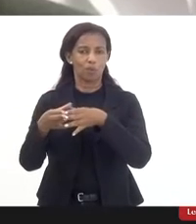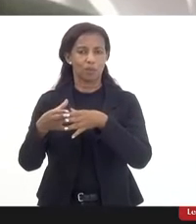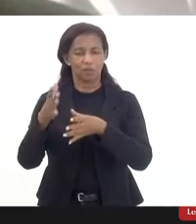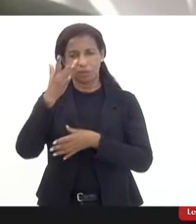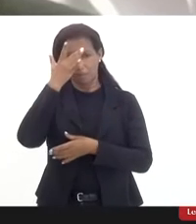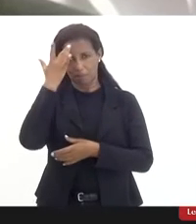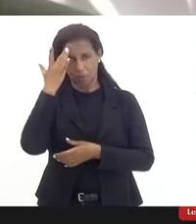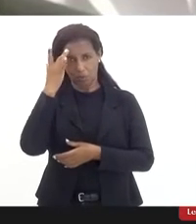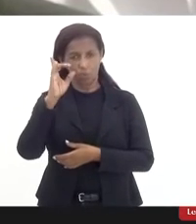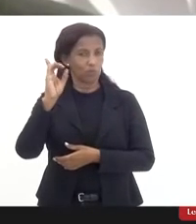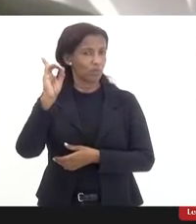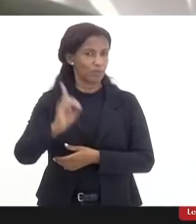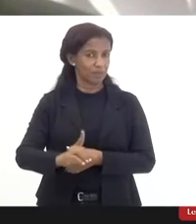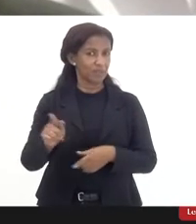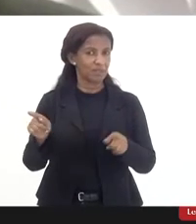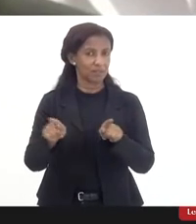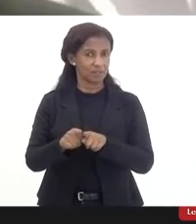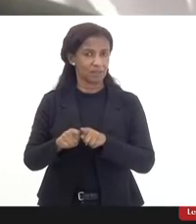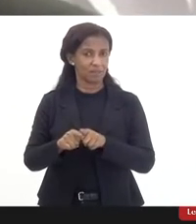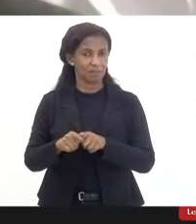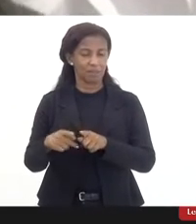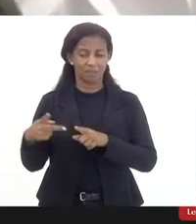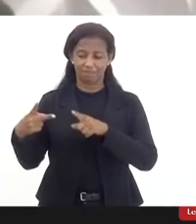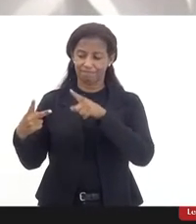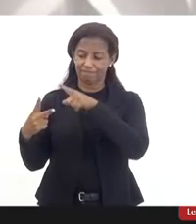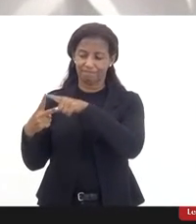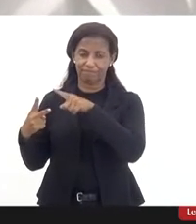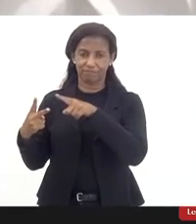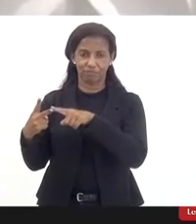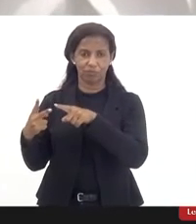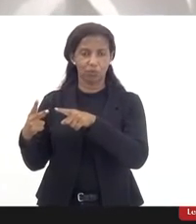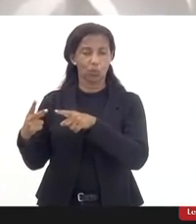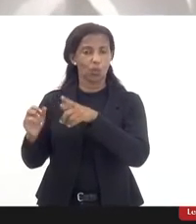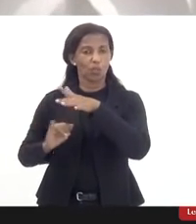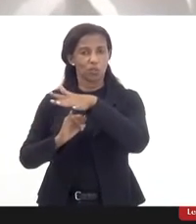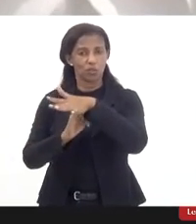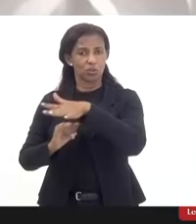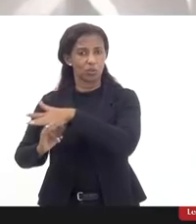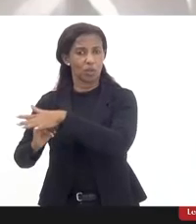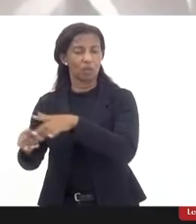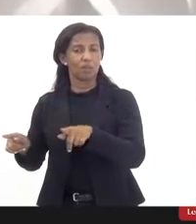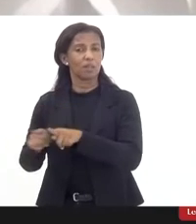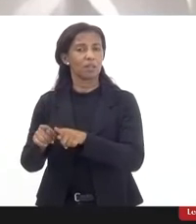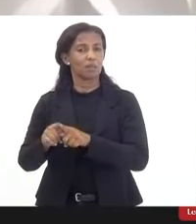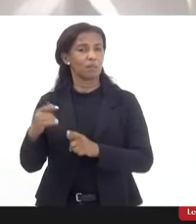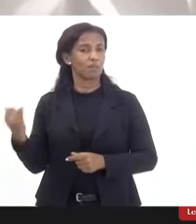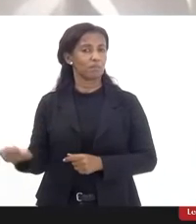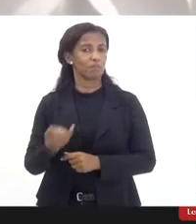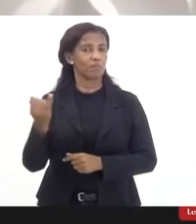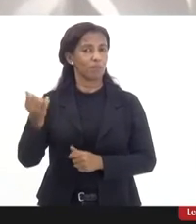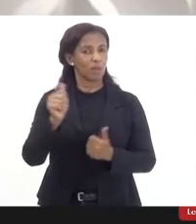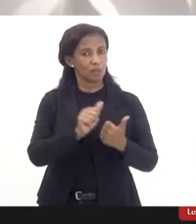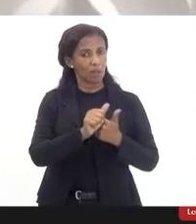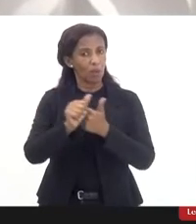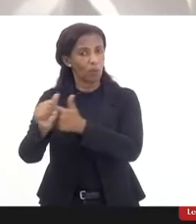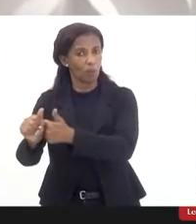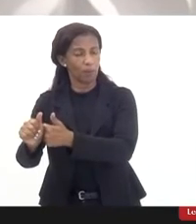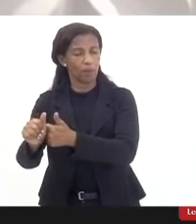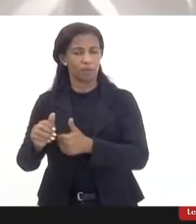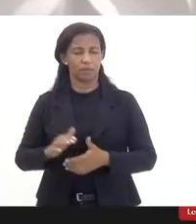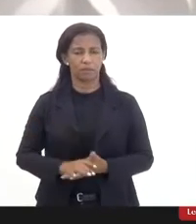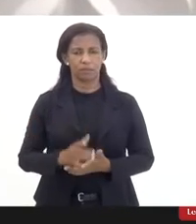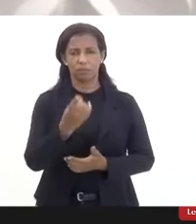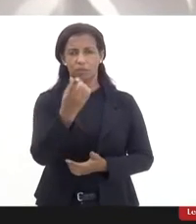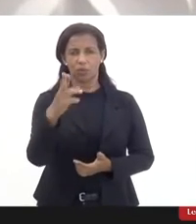deficiência também tem duas entidades que tem um papel fundamental para estar acompanhando isso doutor